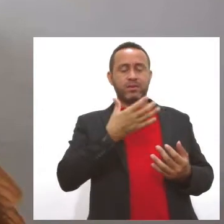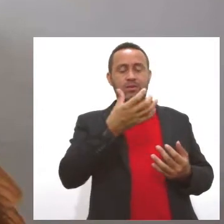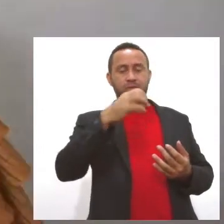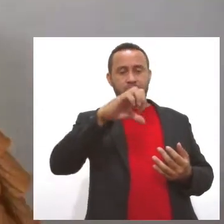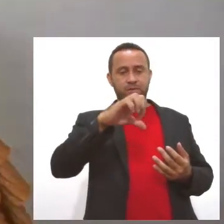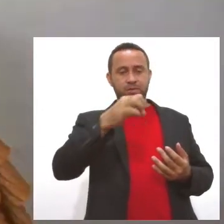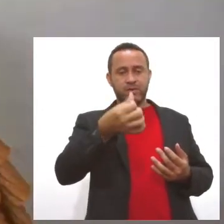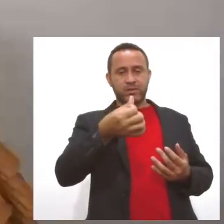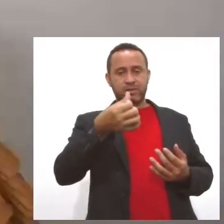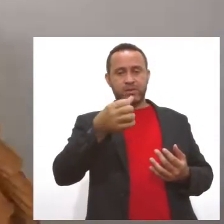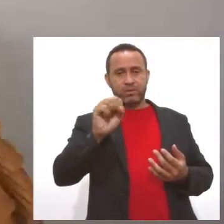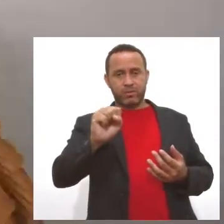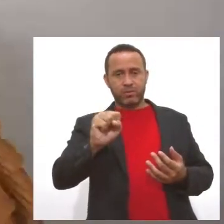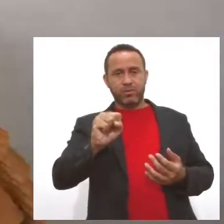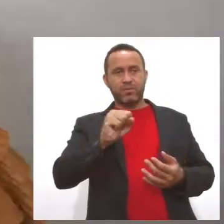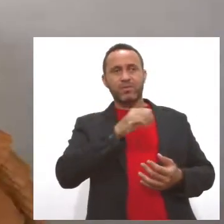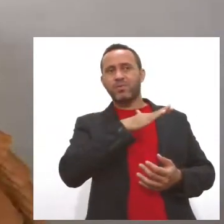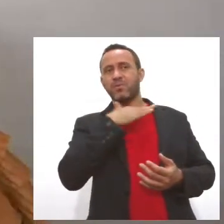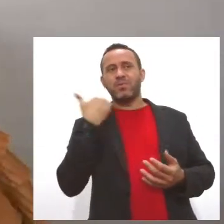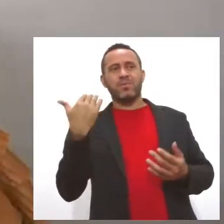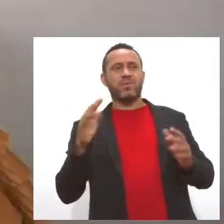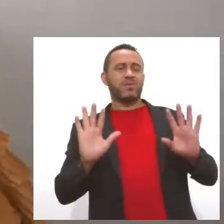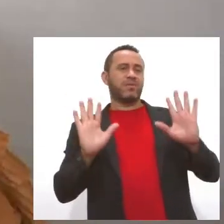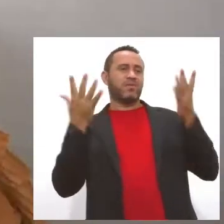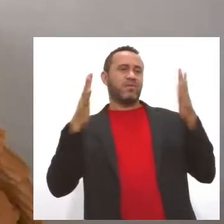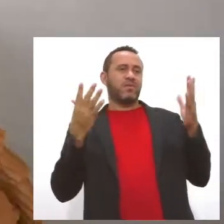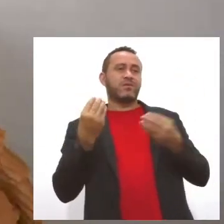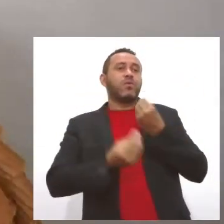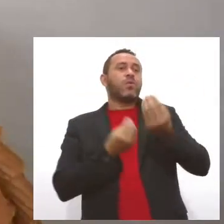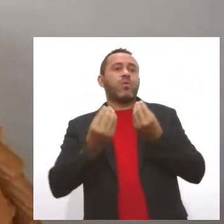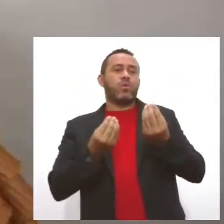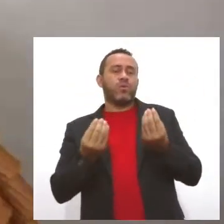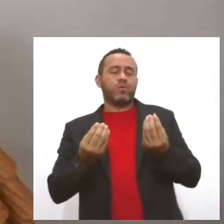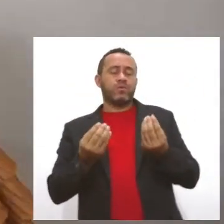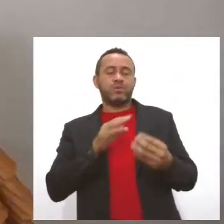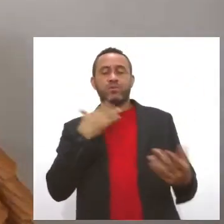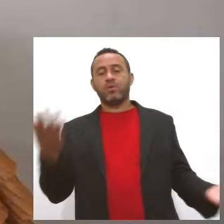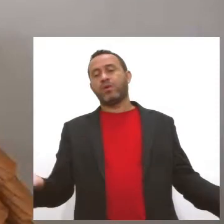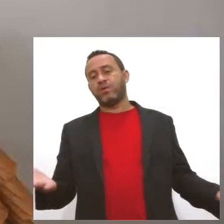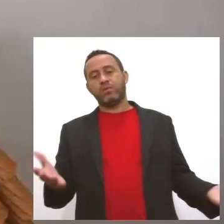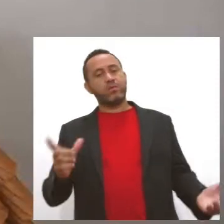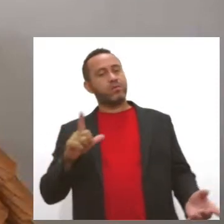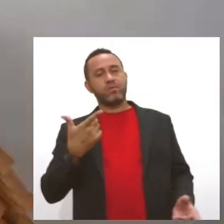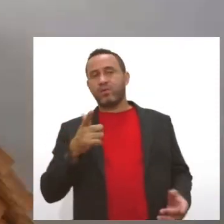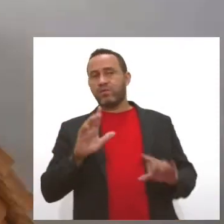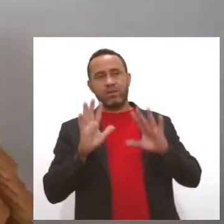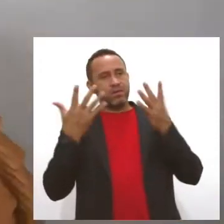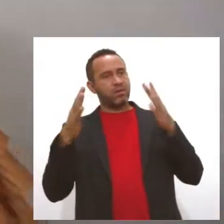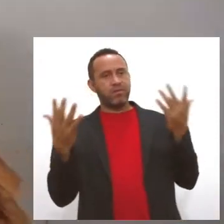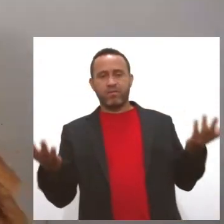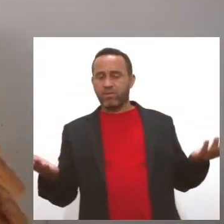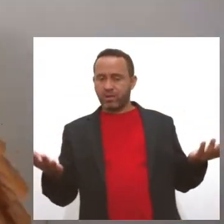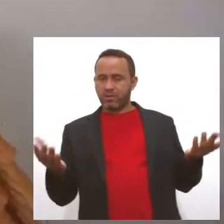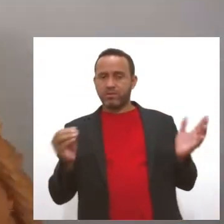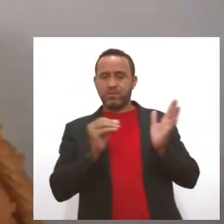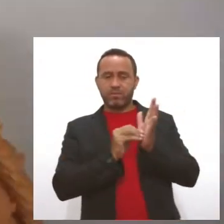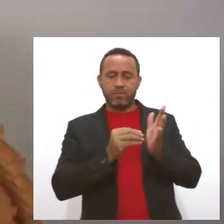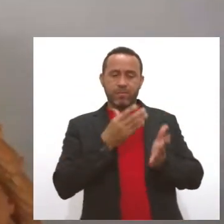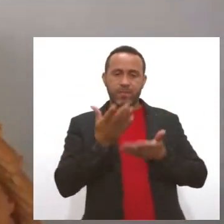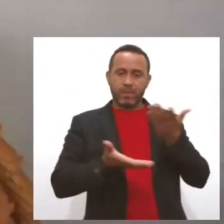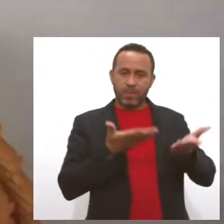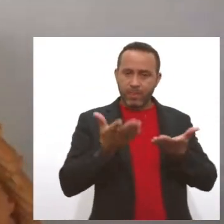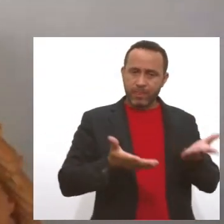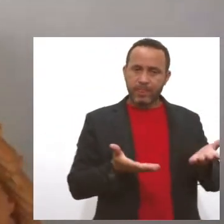ter o menor clima para comemorar, porque seus parentes foram levados devido à Covid-19. Algumas faltas de cuidado. Às vezes se cuidavam, mas